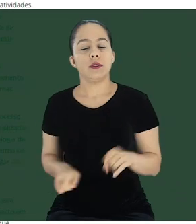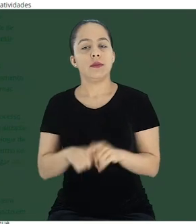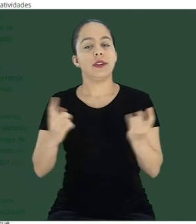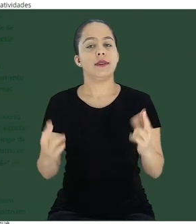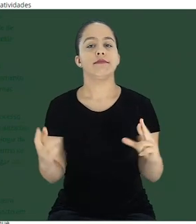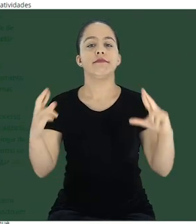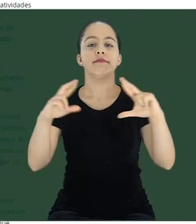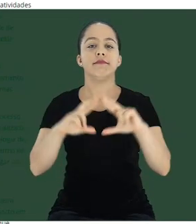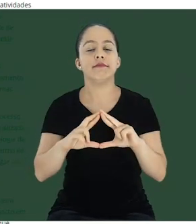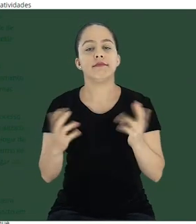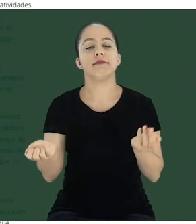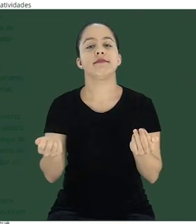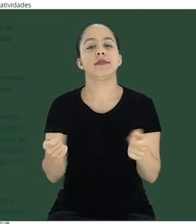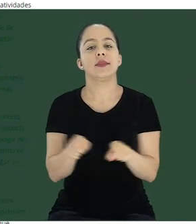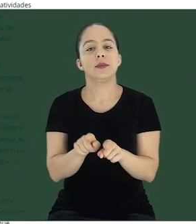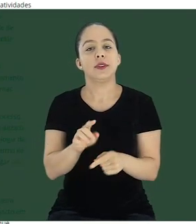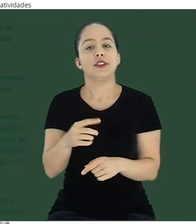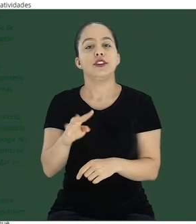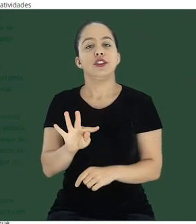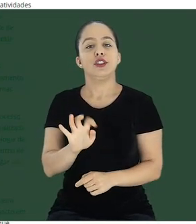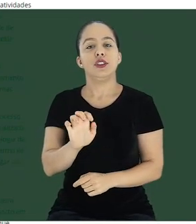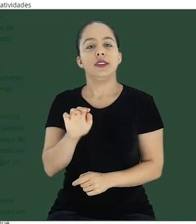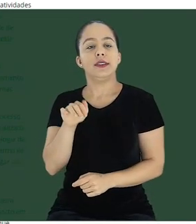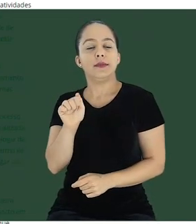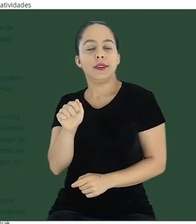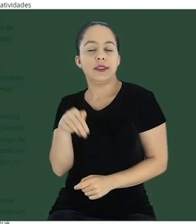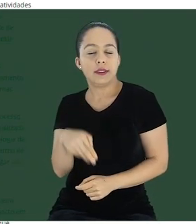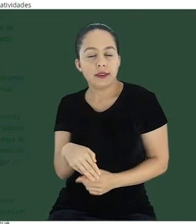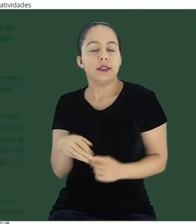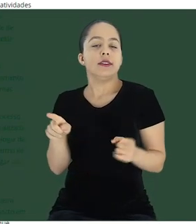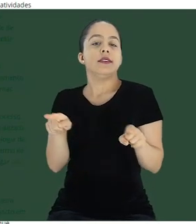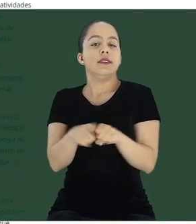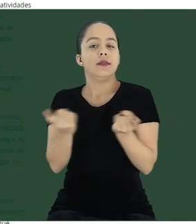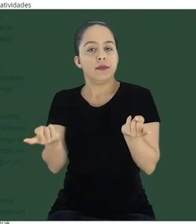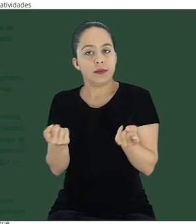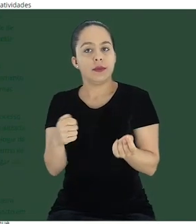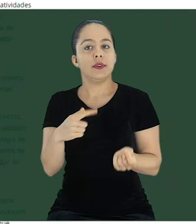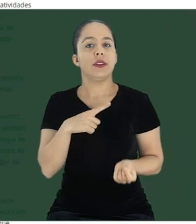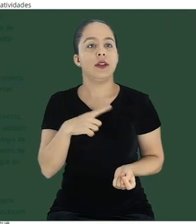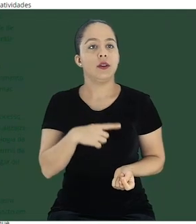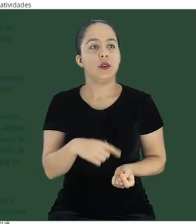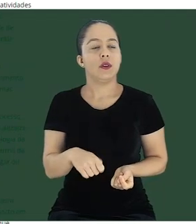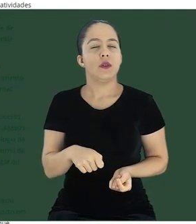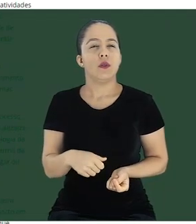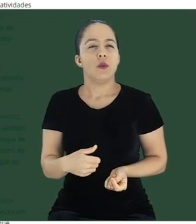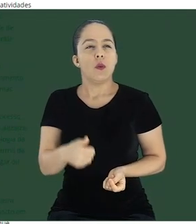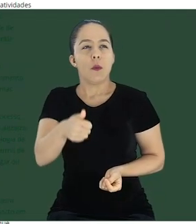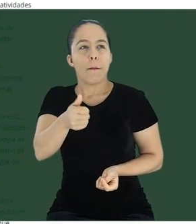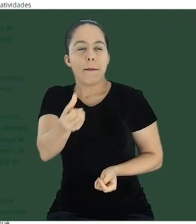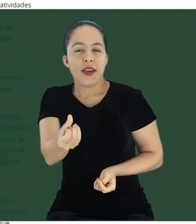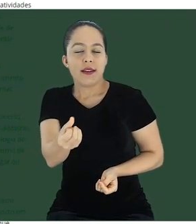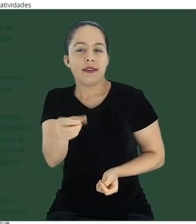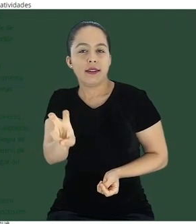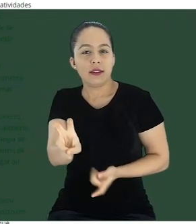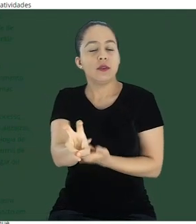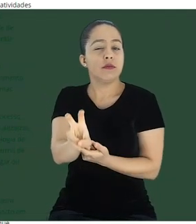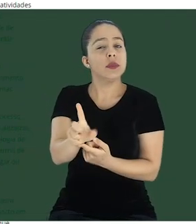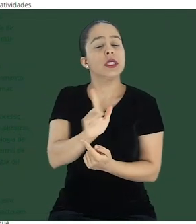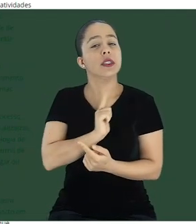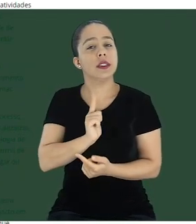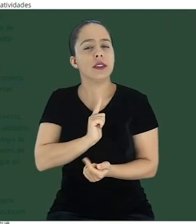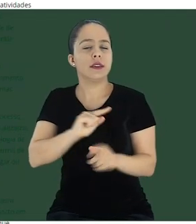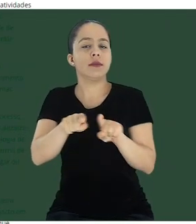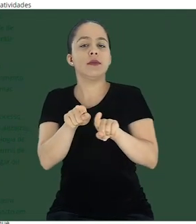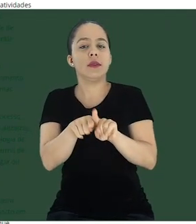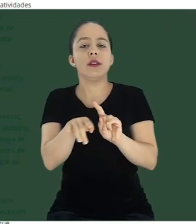Microsoft Teams, Skype, Microsoft 365 e mais pra frente deve ter um serviço de